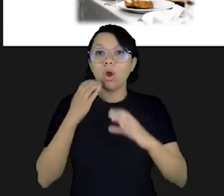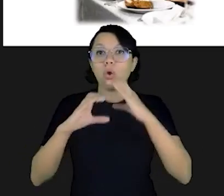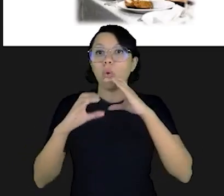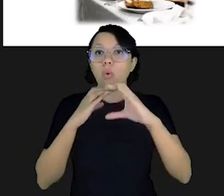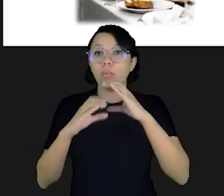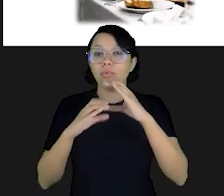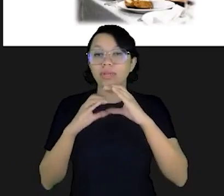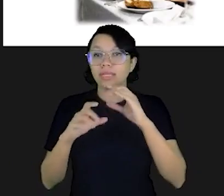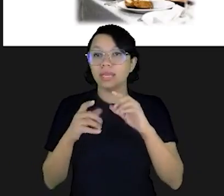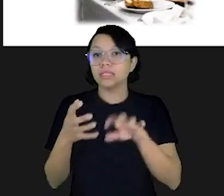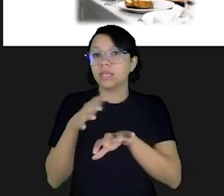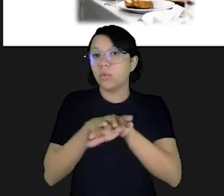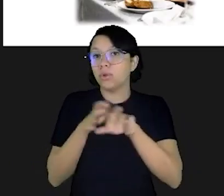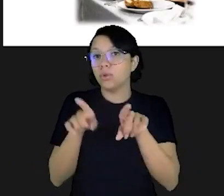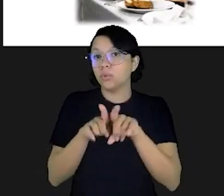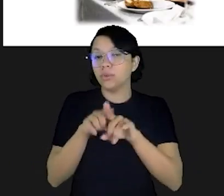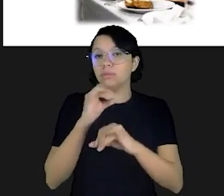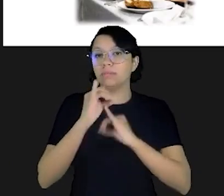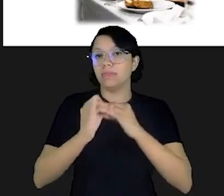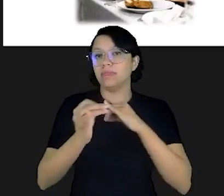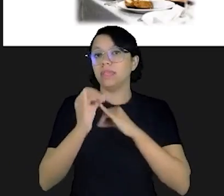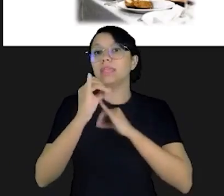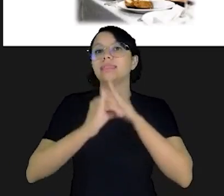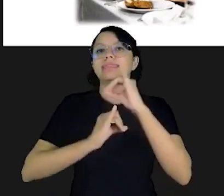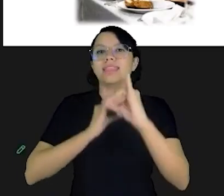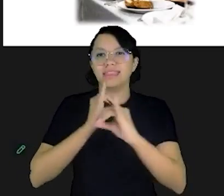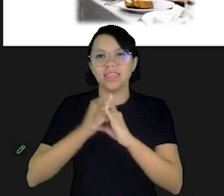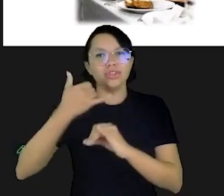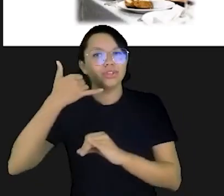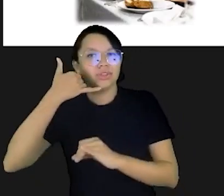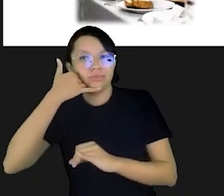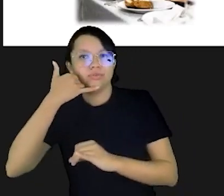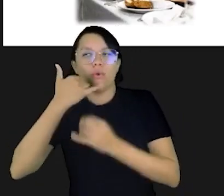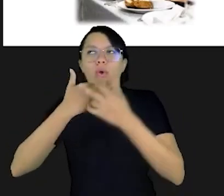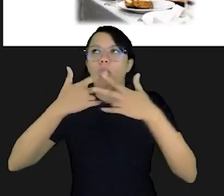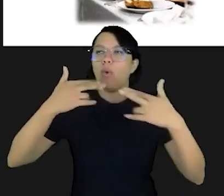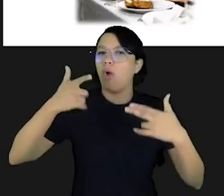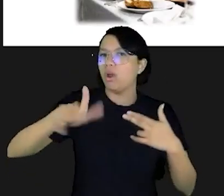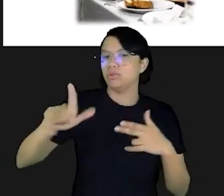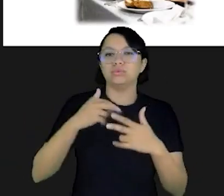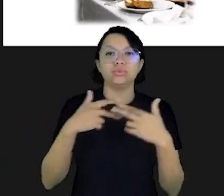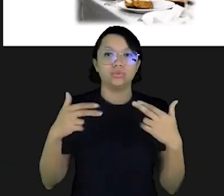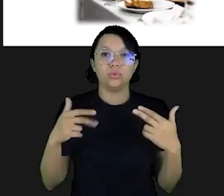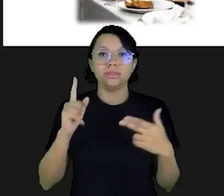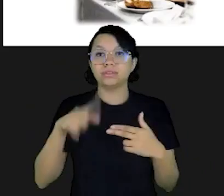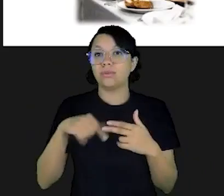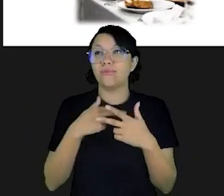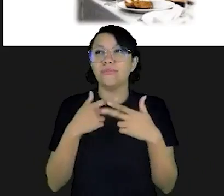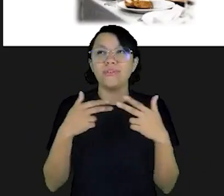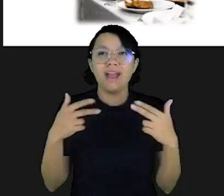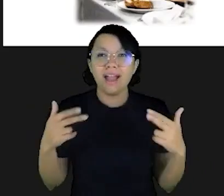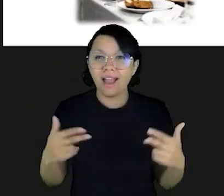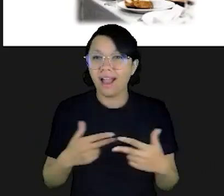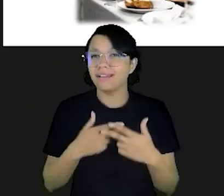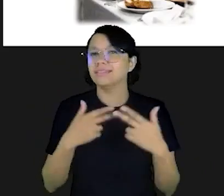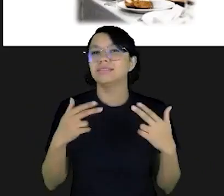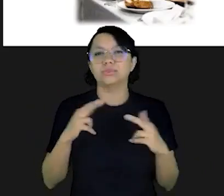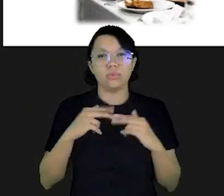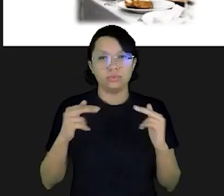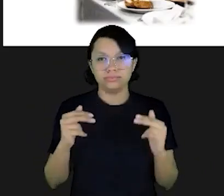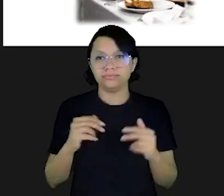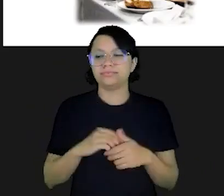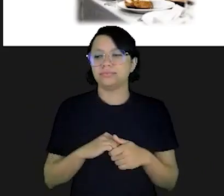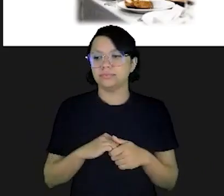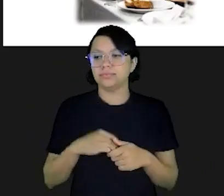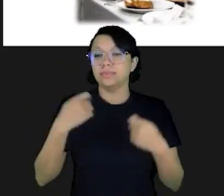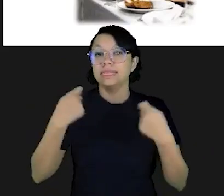comunicação, que inclui também internet, inclui telefone celular, uma série de outras coisas. São vários elementos que compõem as